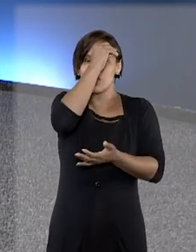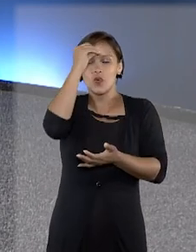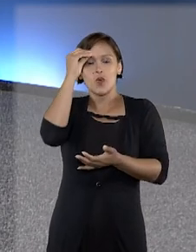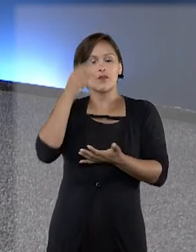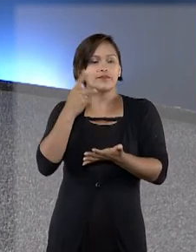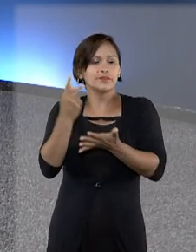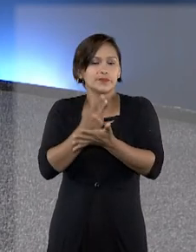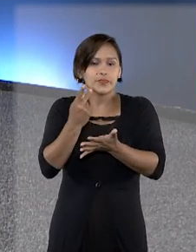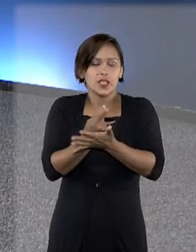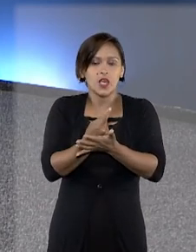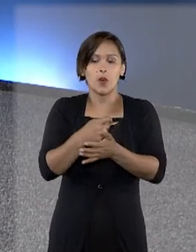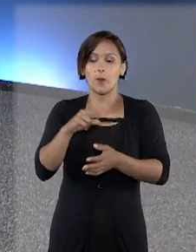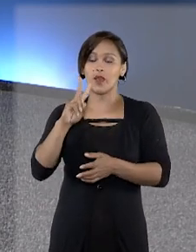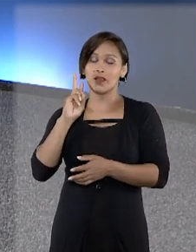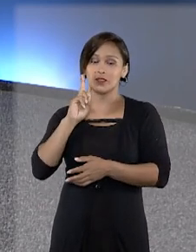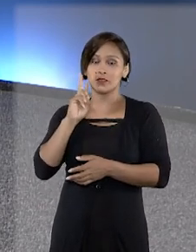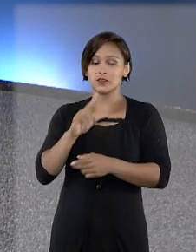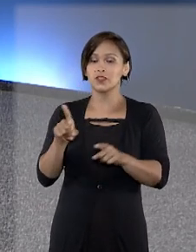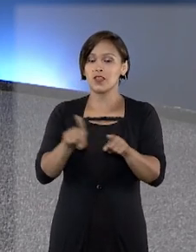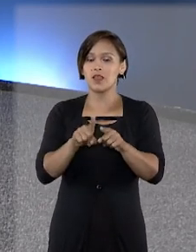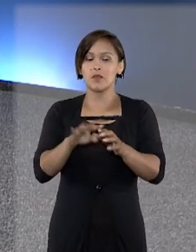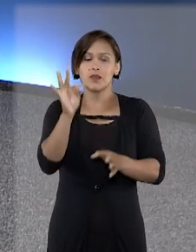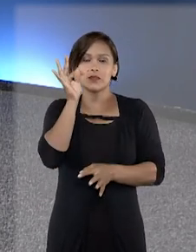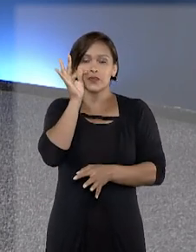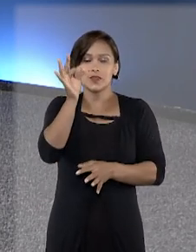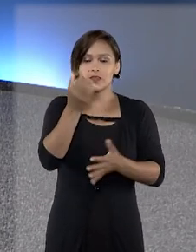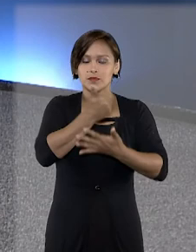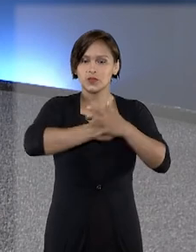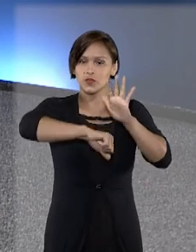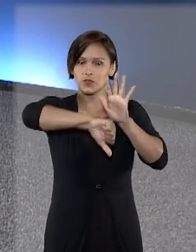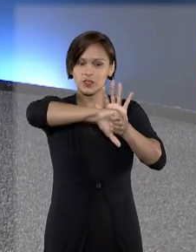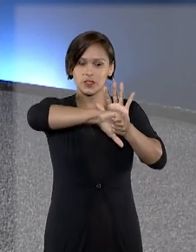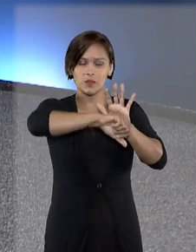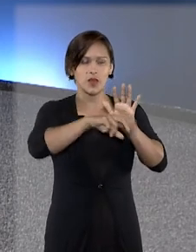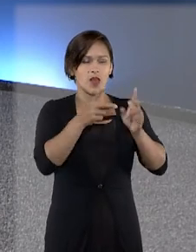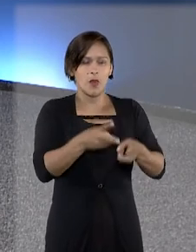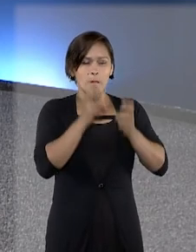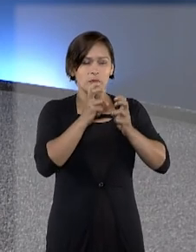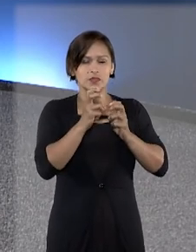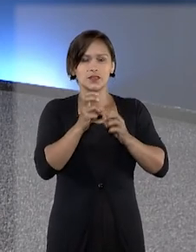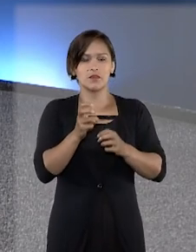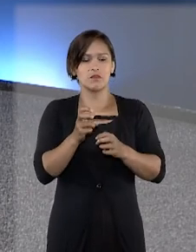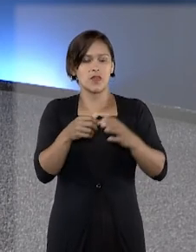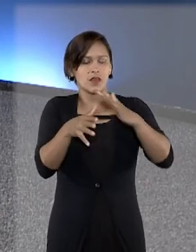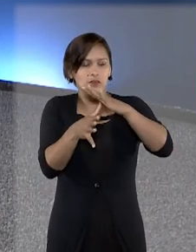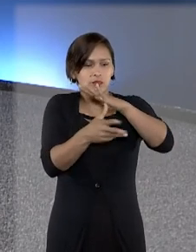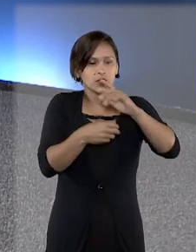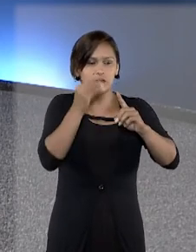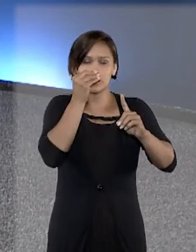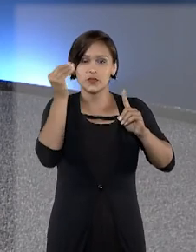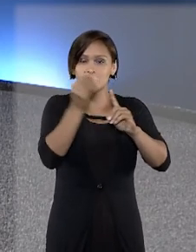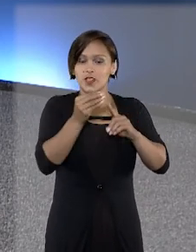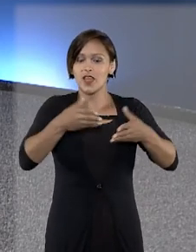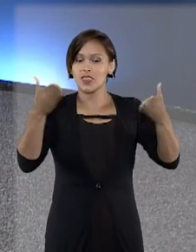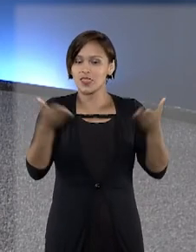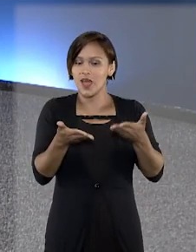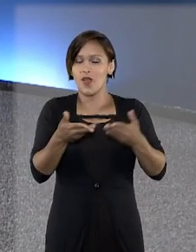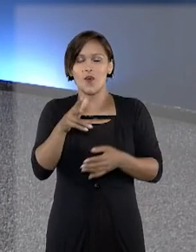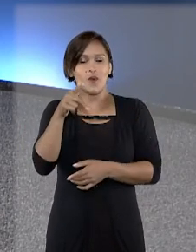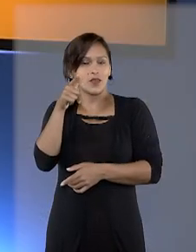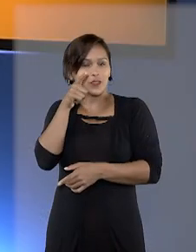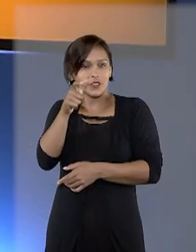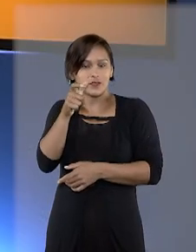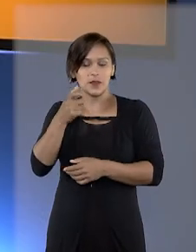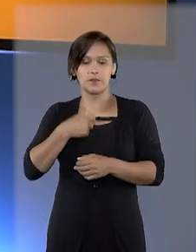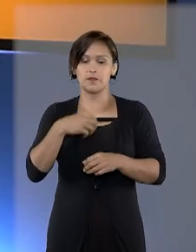erros cometidos pelas vítimas e por testemunhas de crimes ao identificar os suspeitos na hora do reconhecimento.